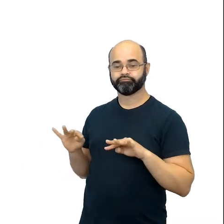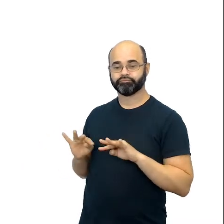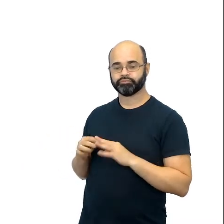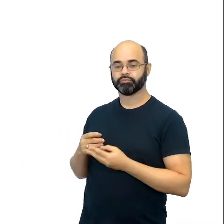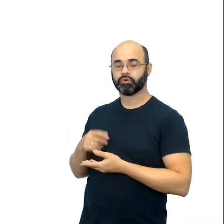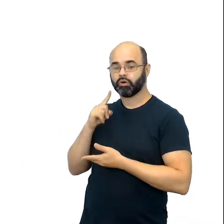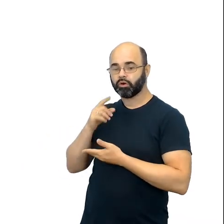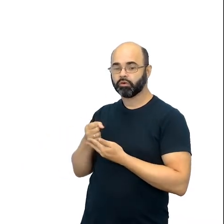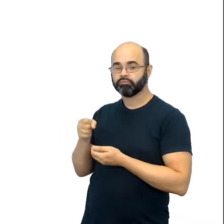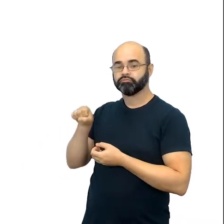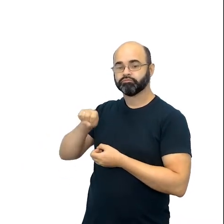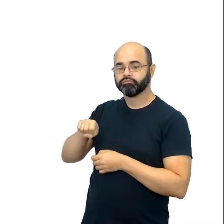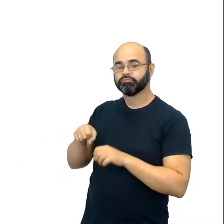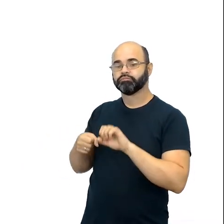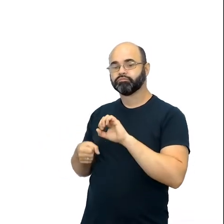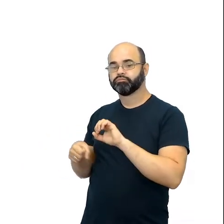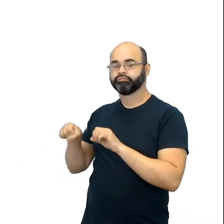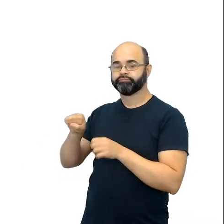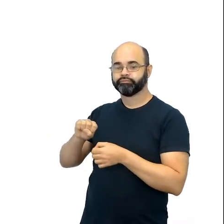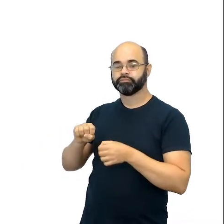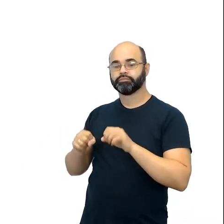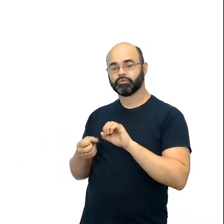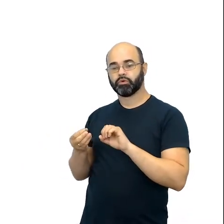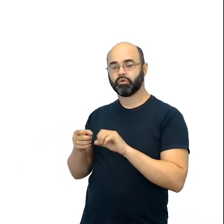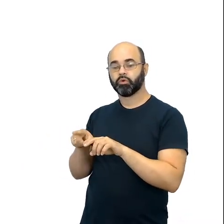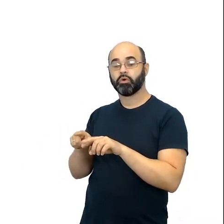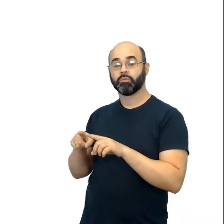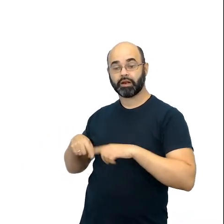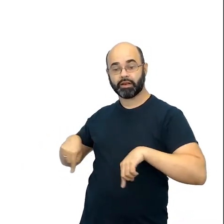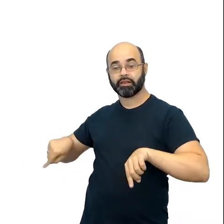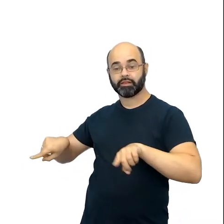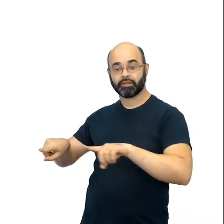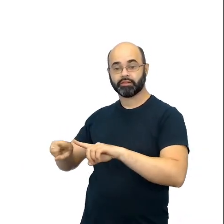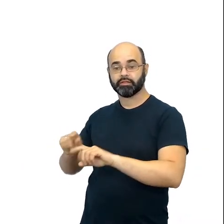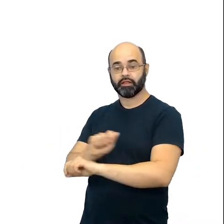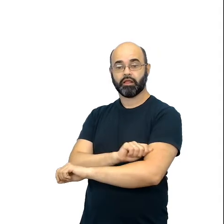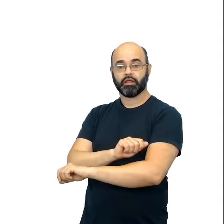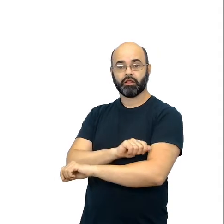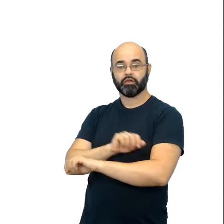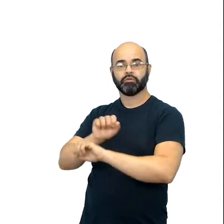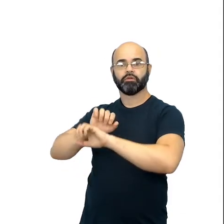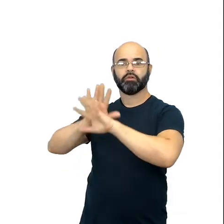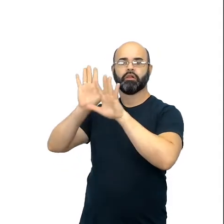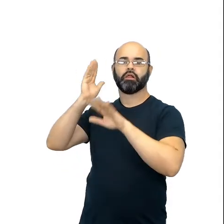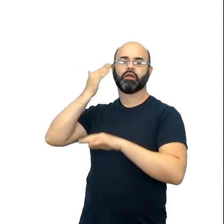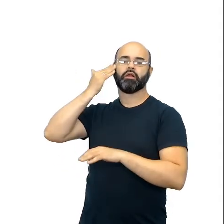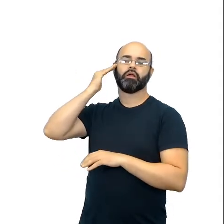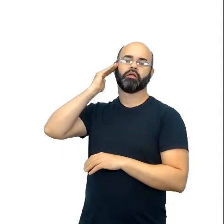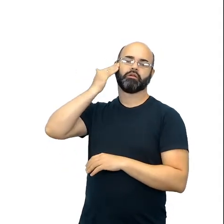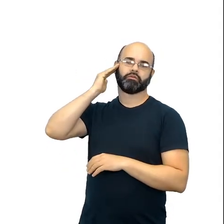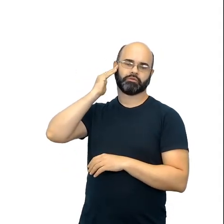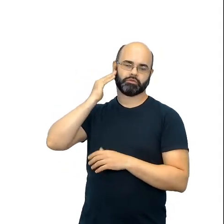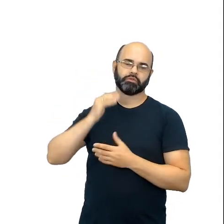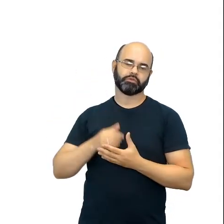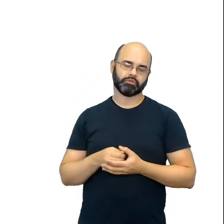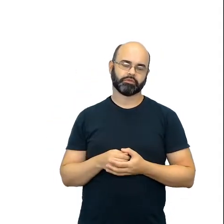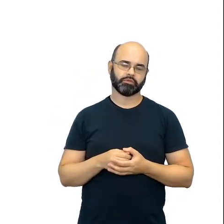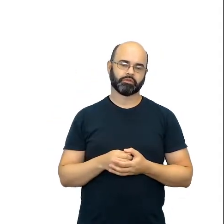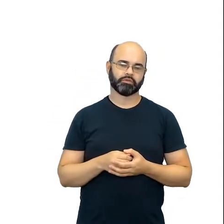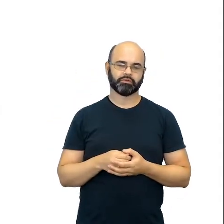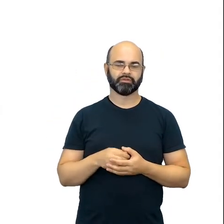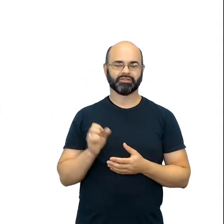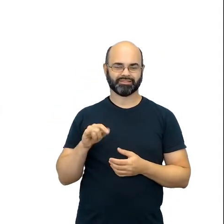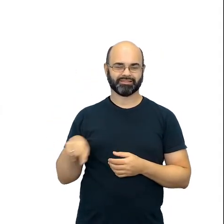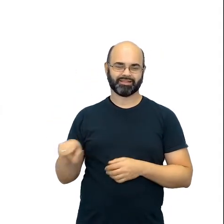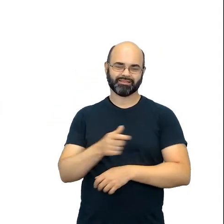massa que vocês colocaram no formulário, é muito importante. Por isso, a escolha dessas imagens aí, para a gente começar esse tema de hoje.